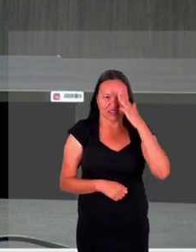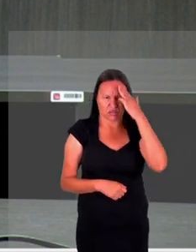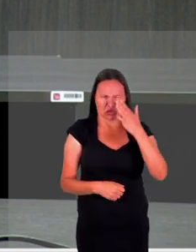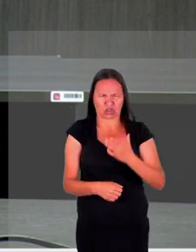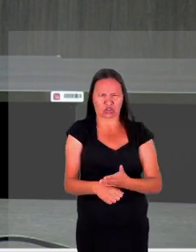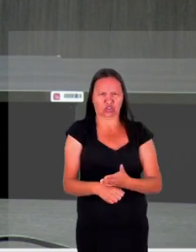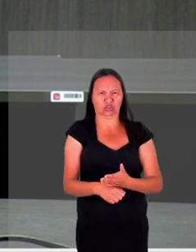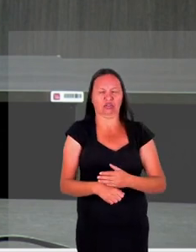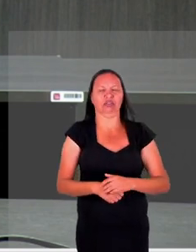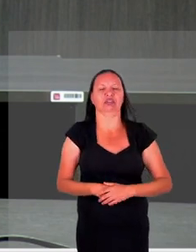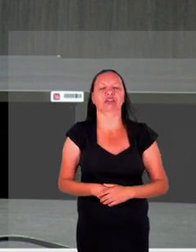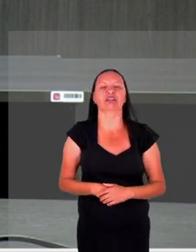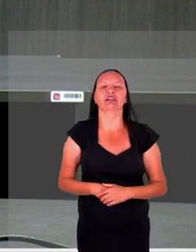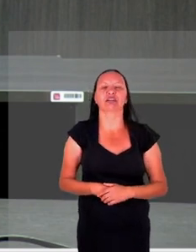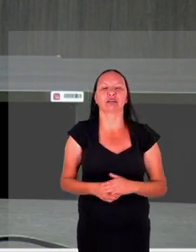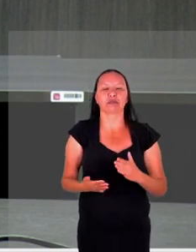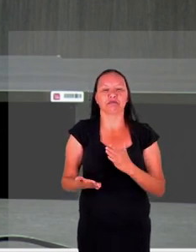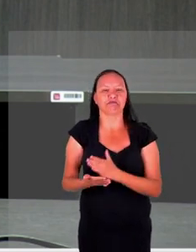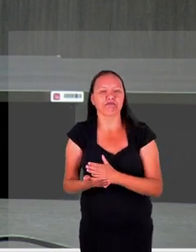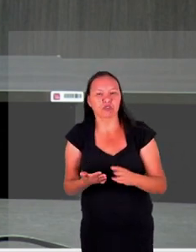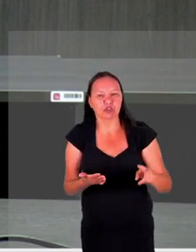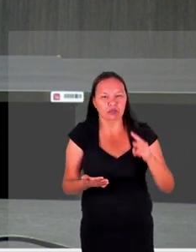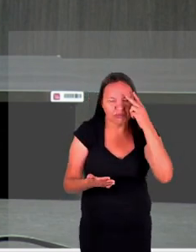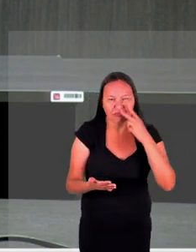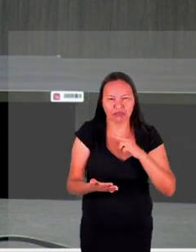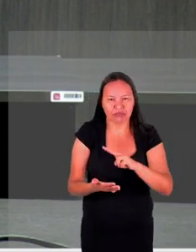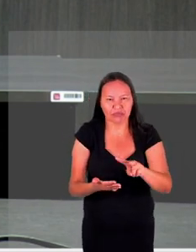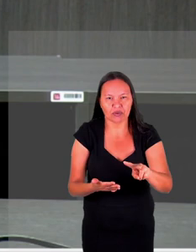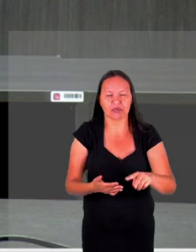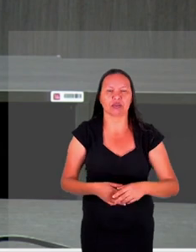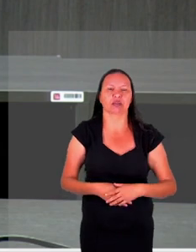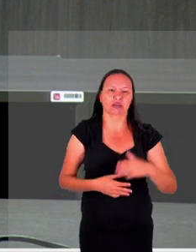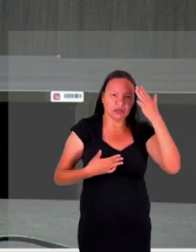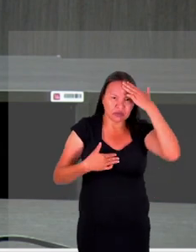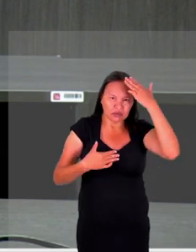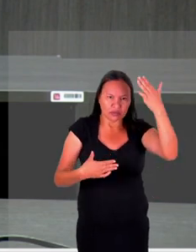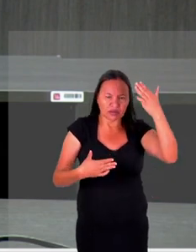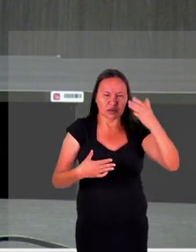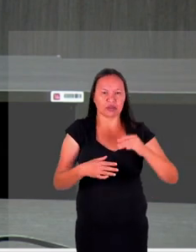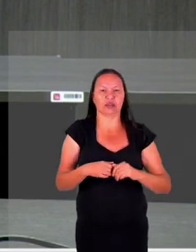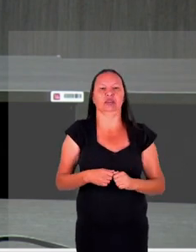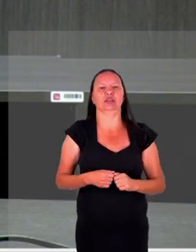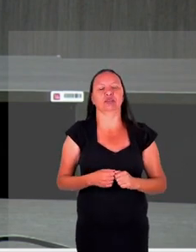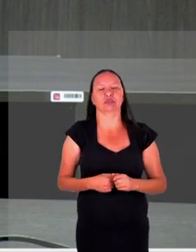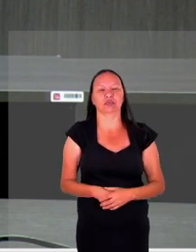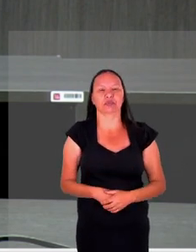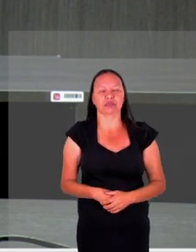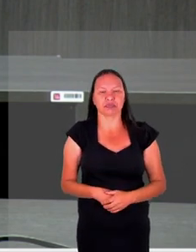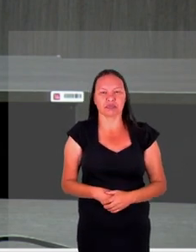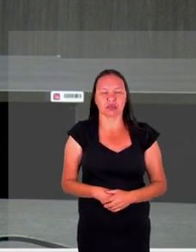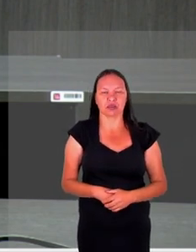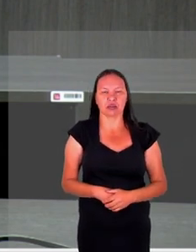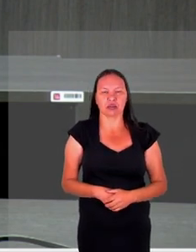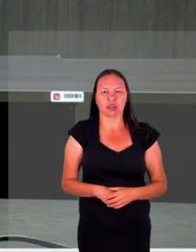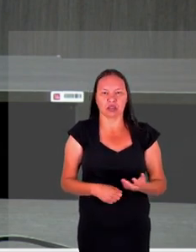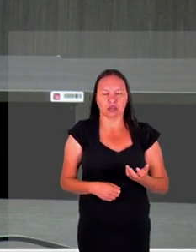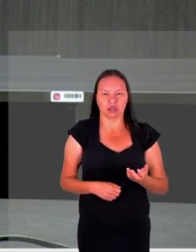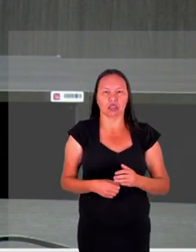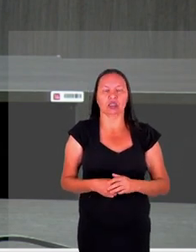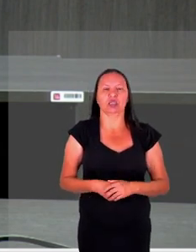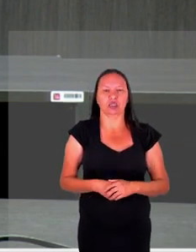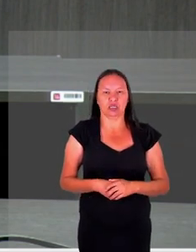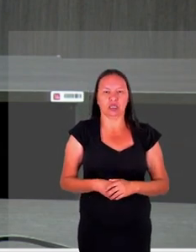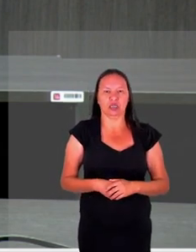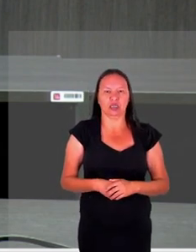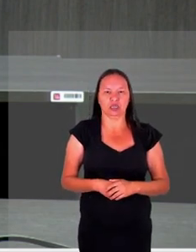que não me permitiram observar mas assim agradeço o esclarecimento eu queria deixar também o registro